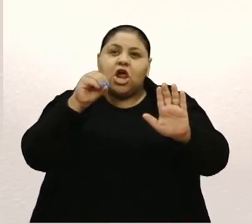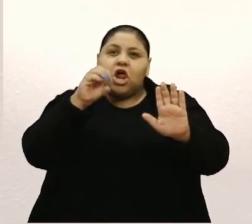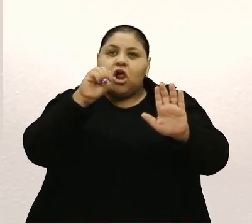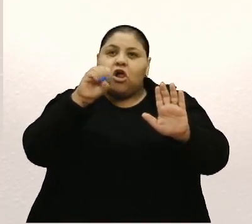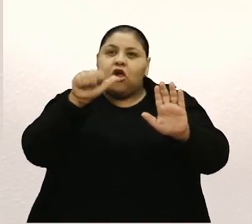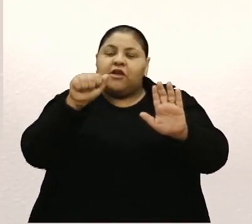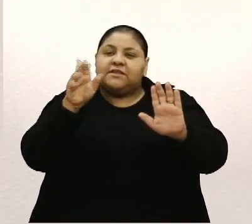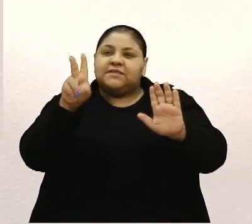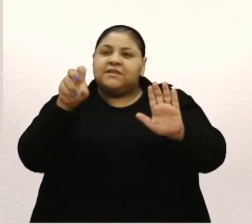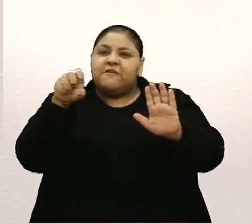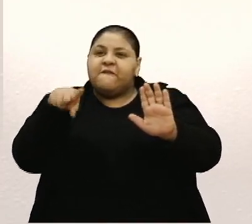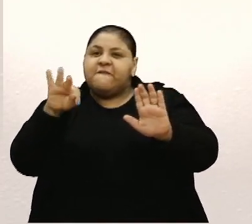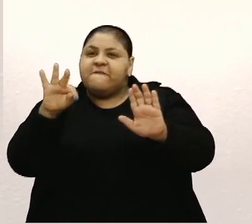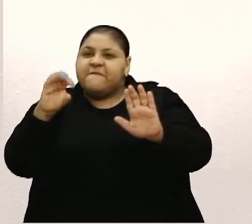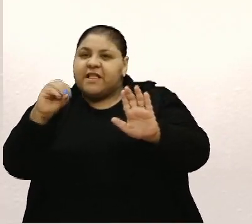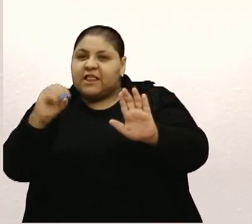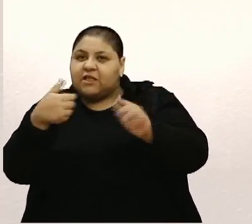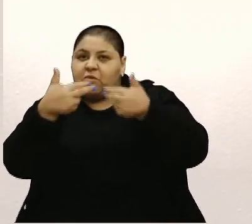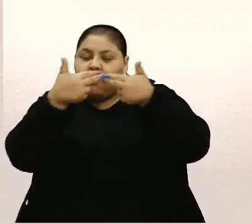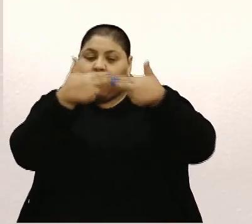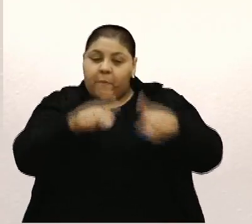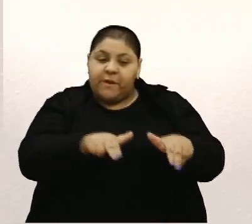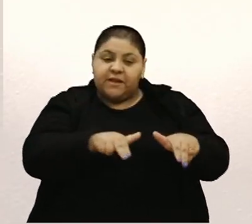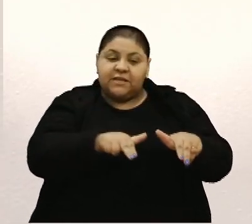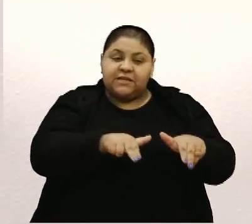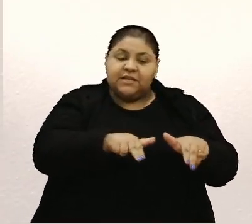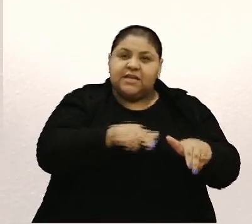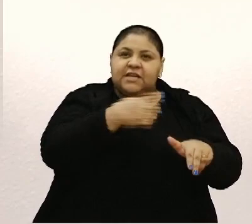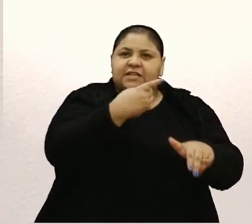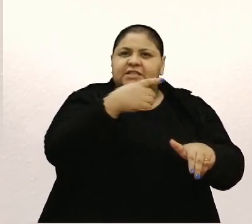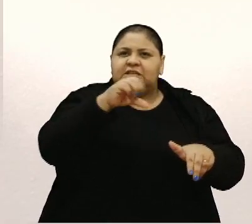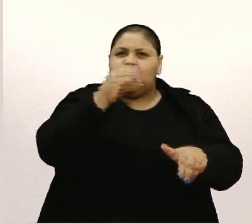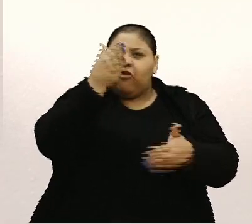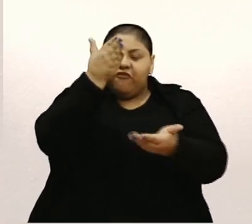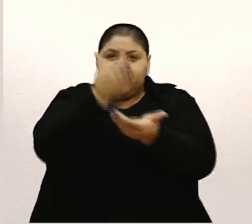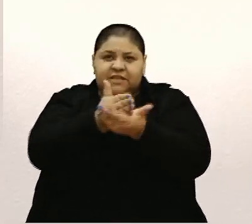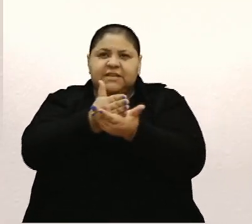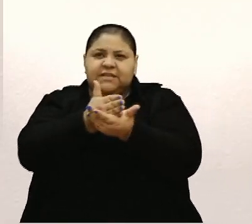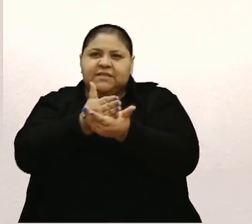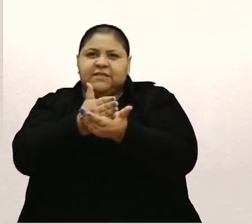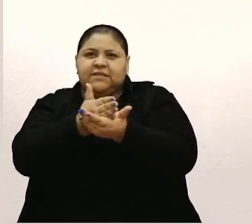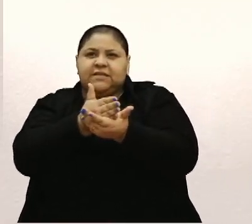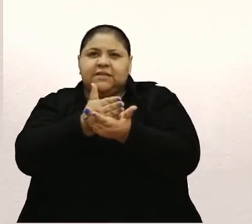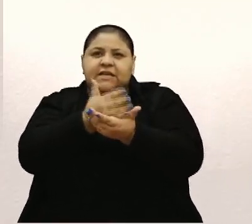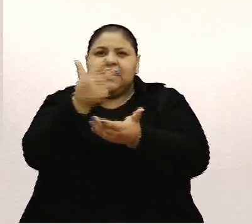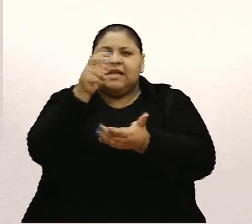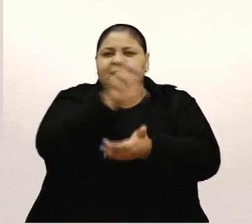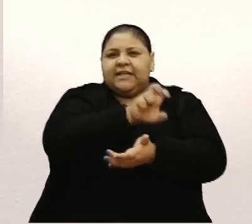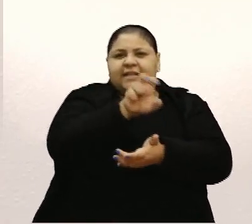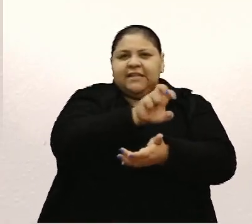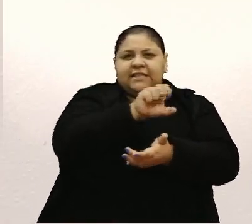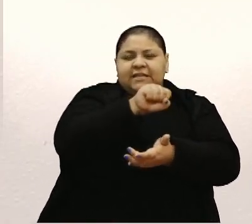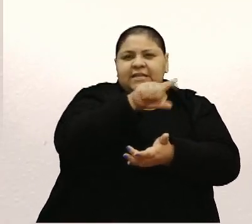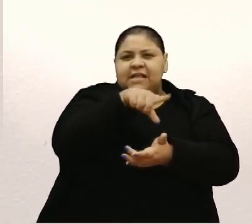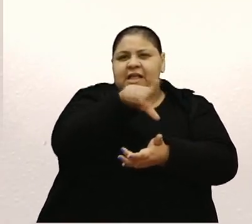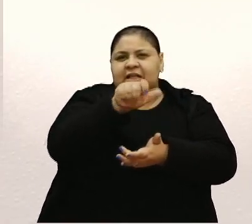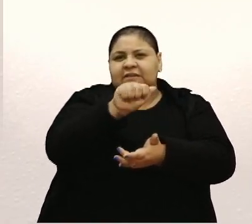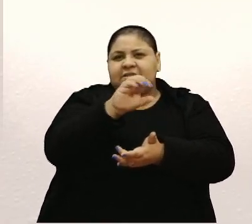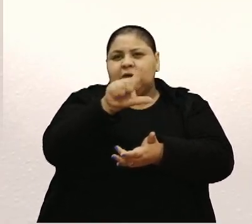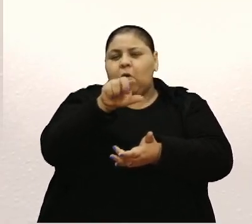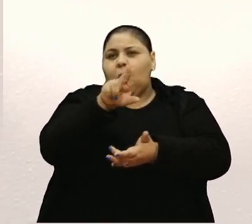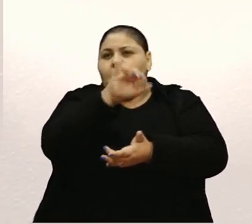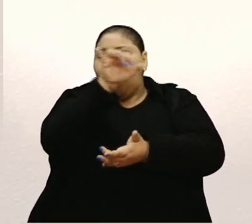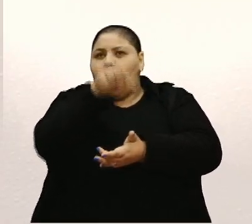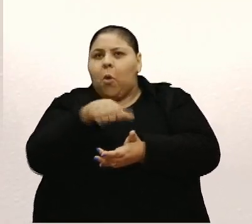19h30, que foi na Quinta São Luís, no Centro de Eventos do Quinta São Luís. Com mais de 50 anos de experiência com a arte,